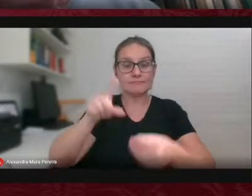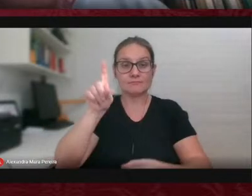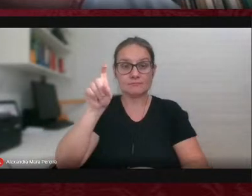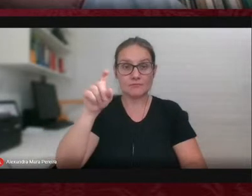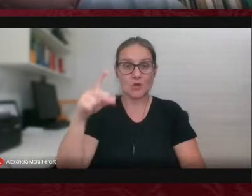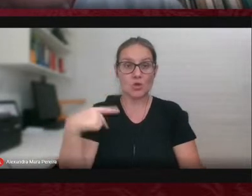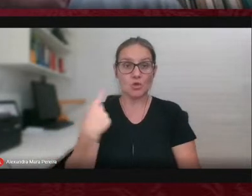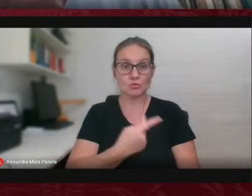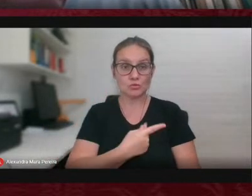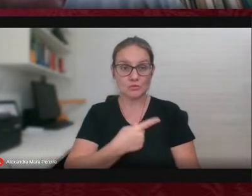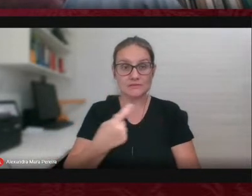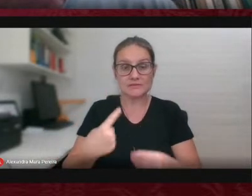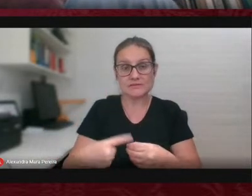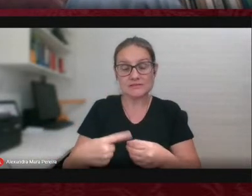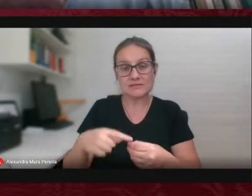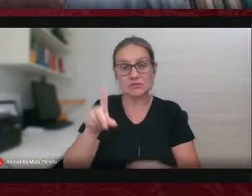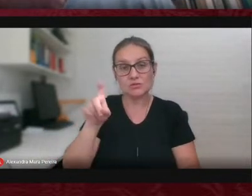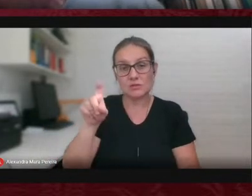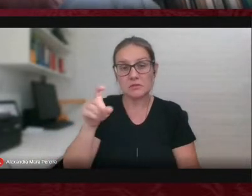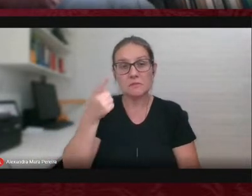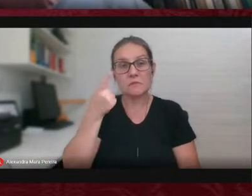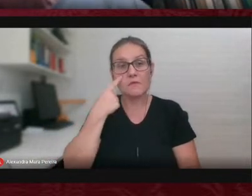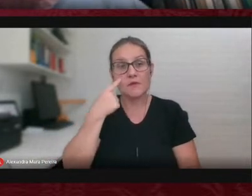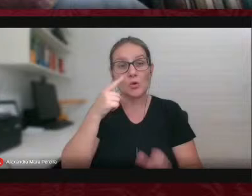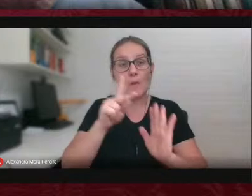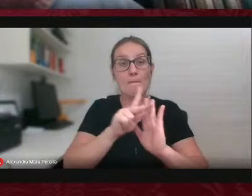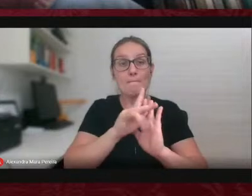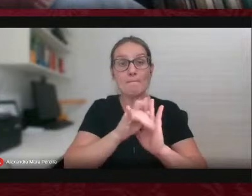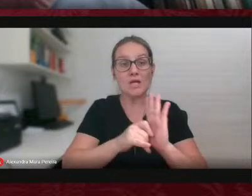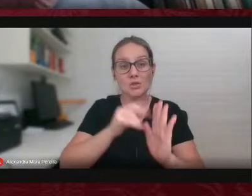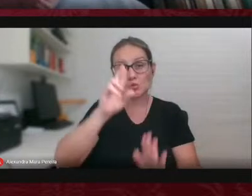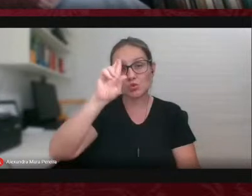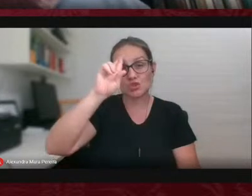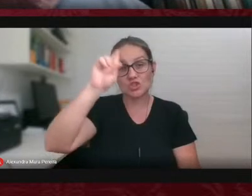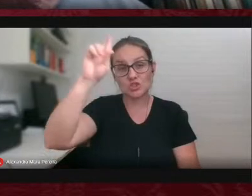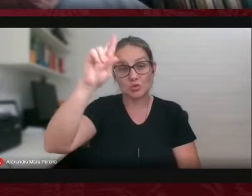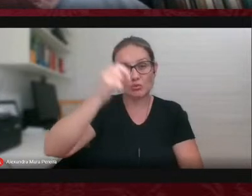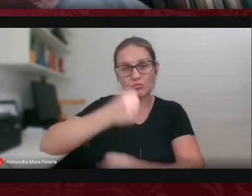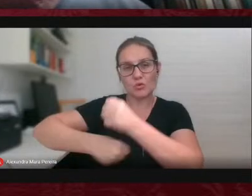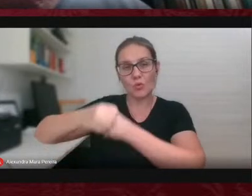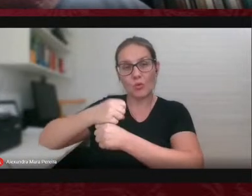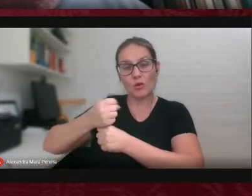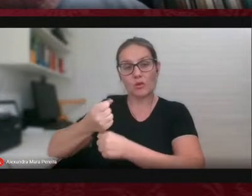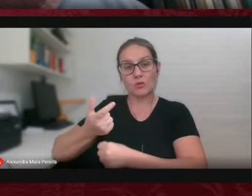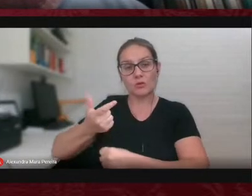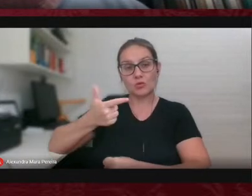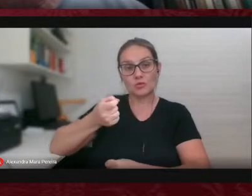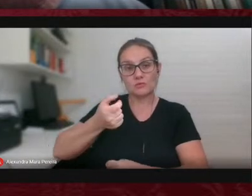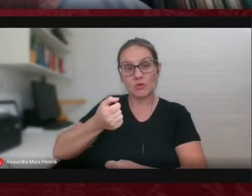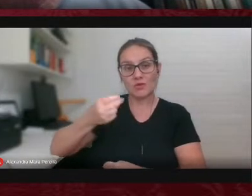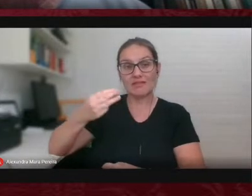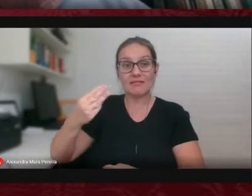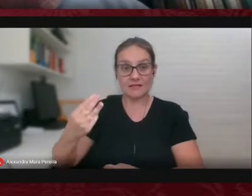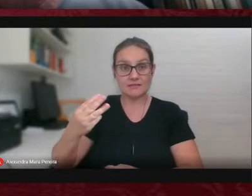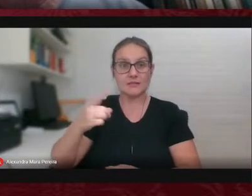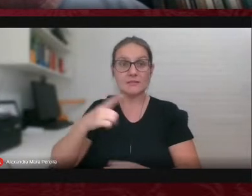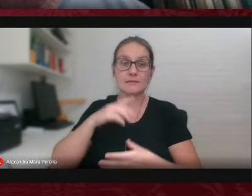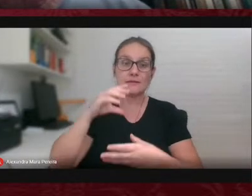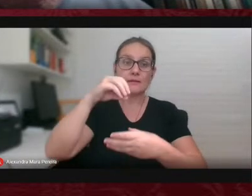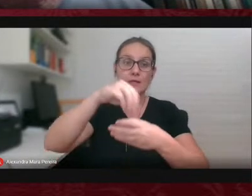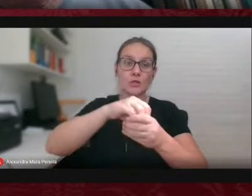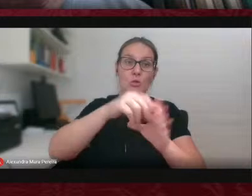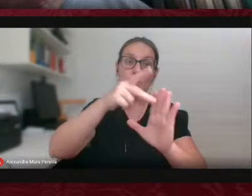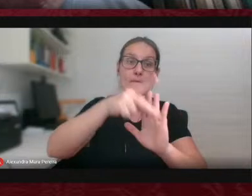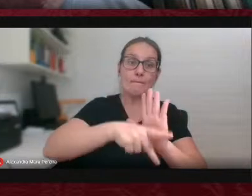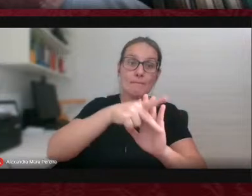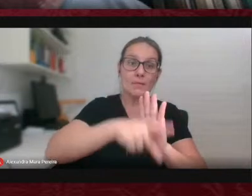estamos revisando o plano diretor da cidade, de 2003, e a questão indígena está no plano diretor de 2003,